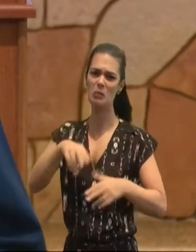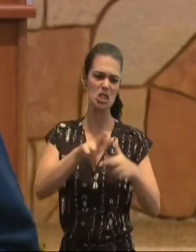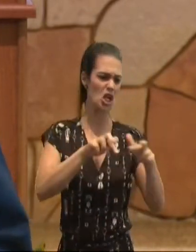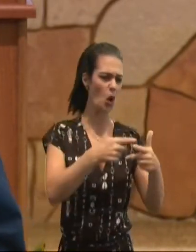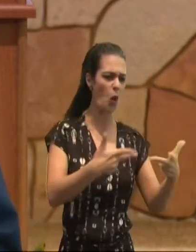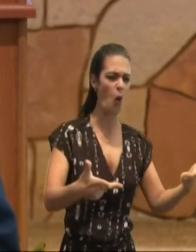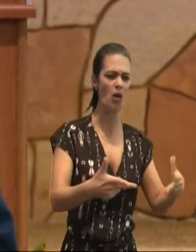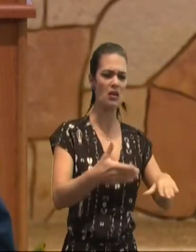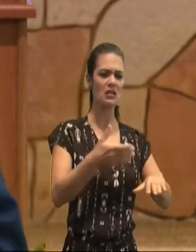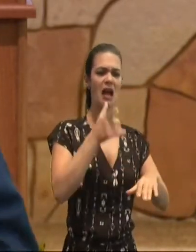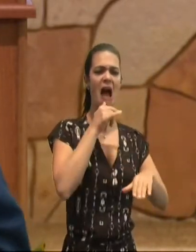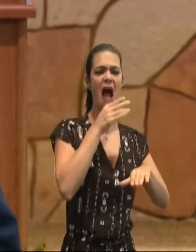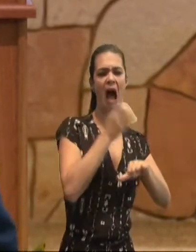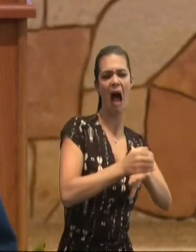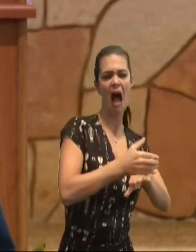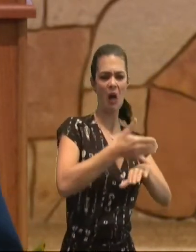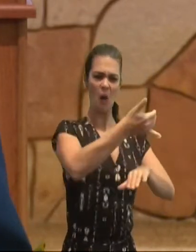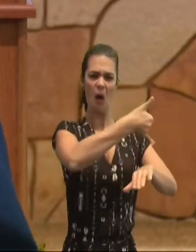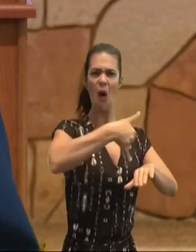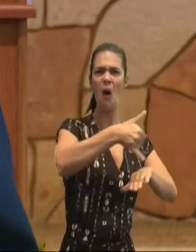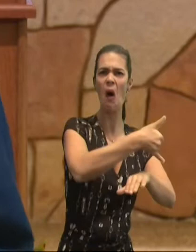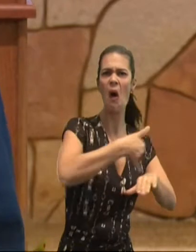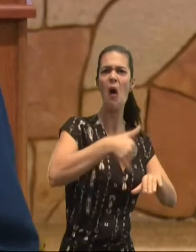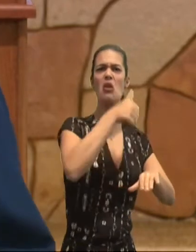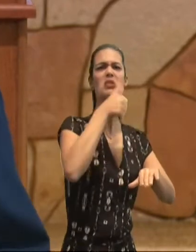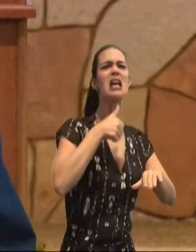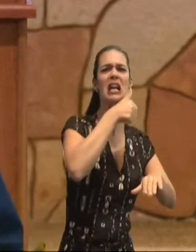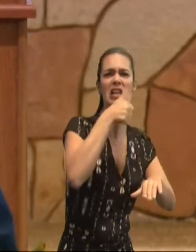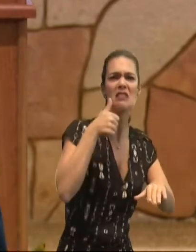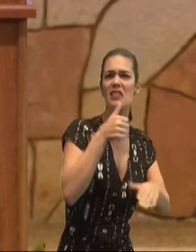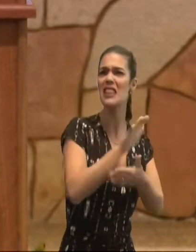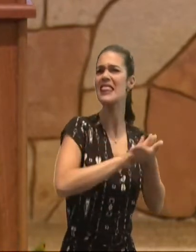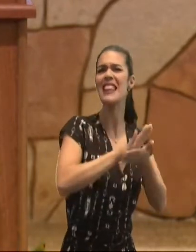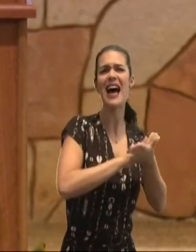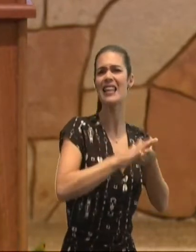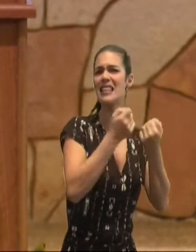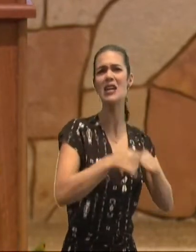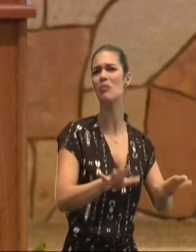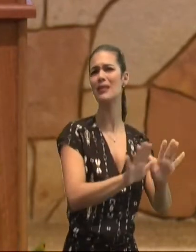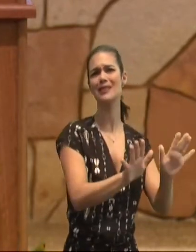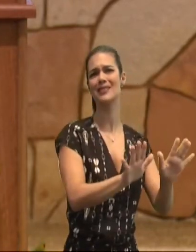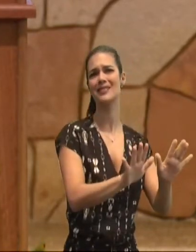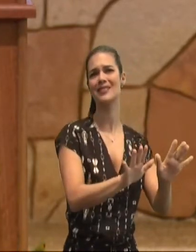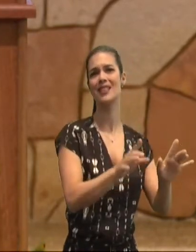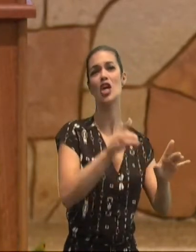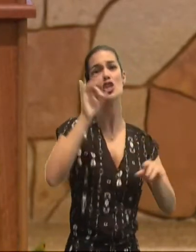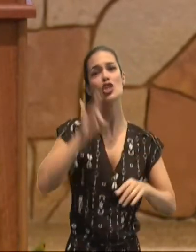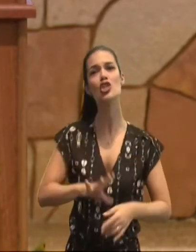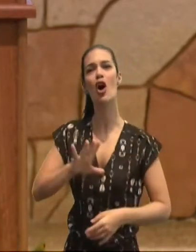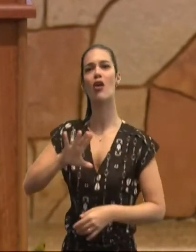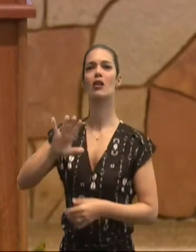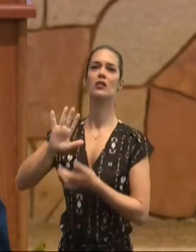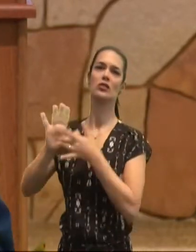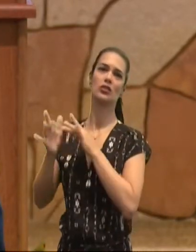a fé, naquilo, que o Senhor, Jesus fez, por nós, verso 10, diz então, confio de vós,